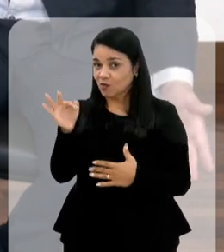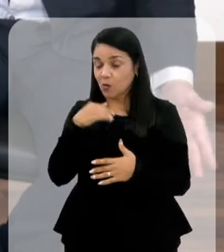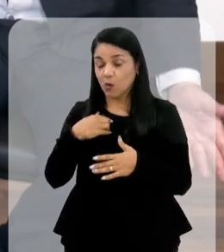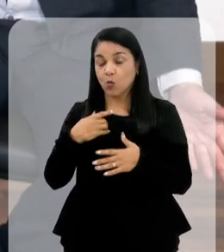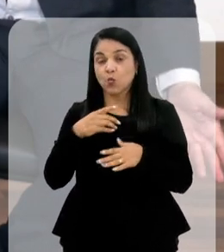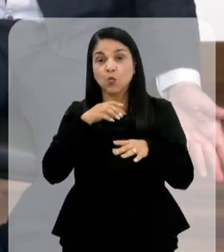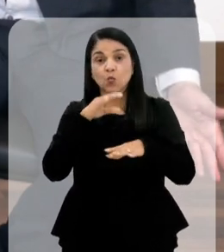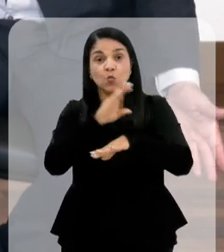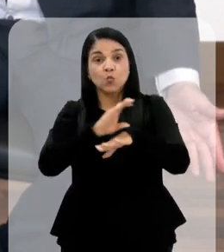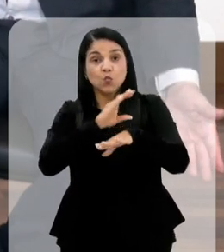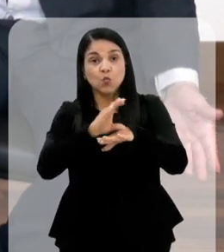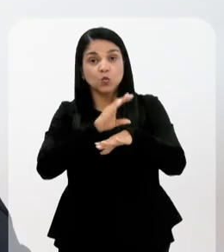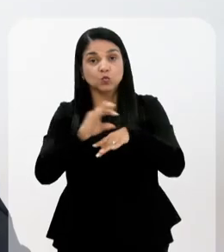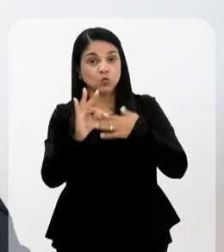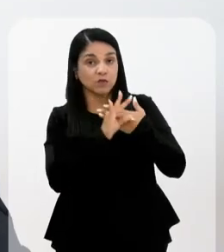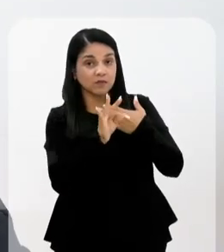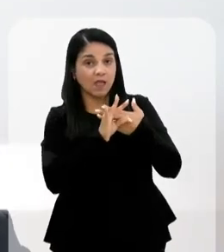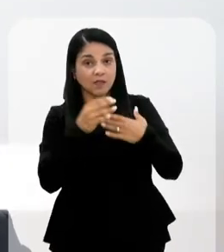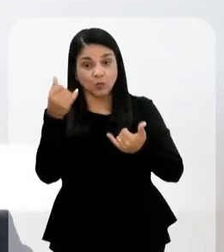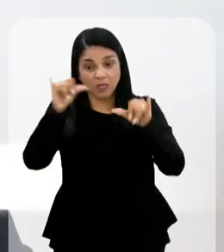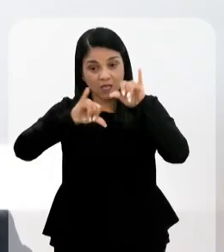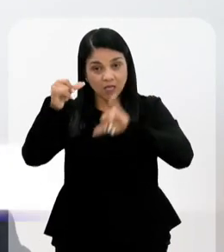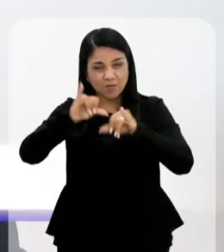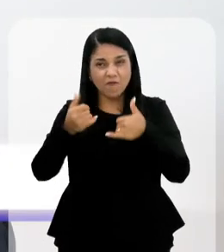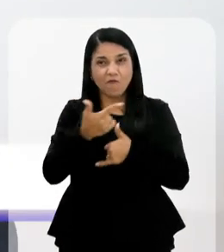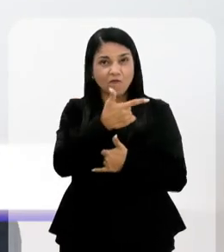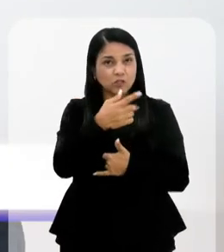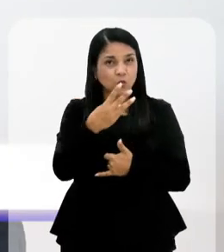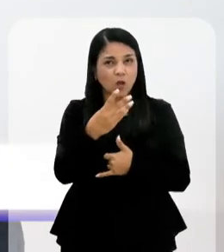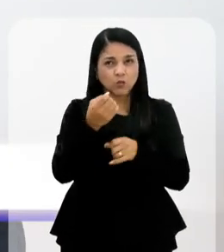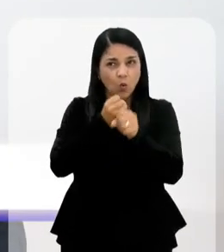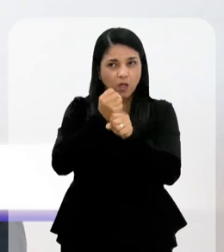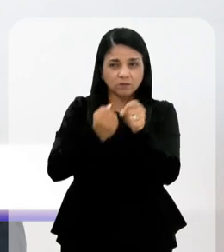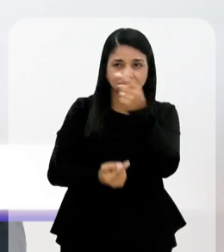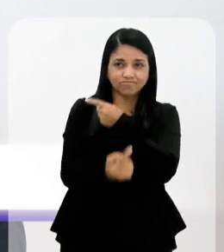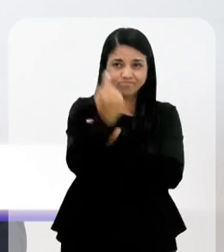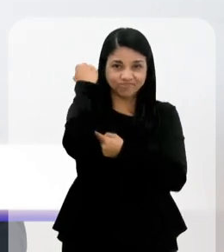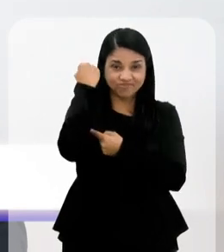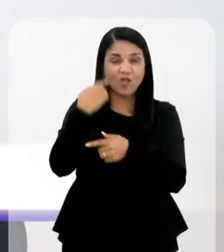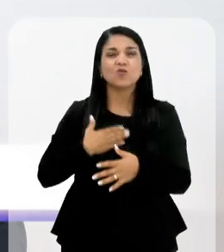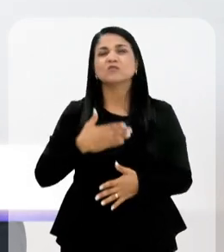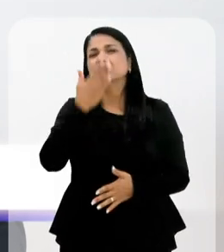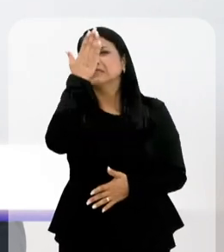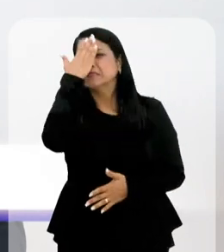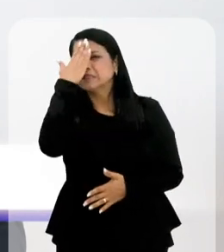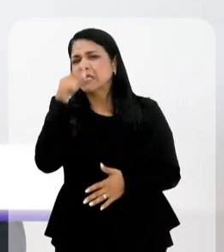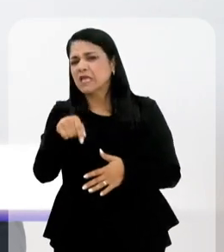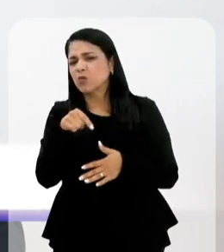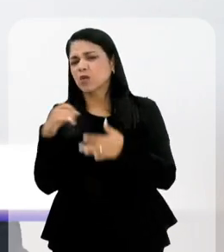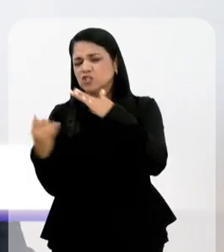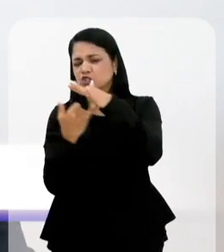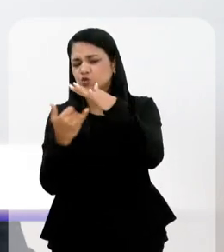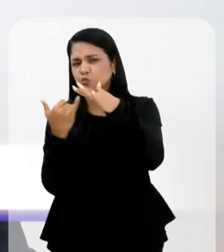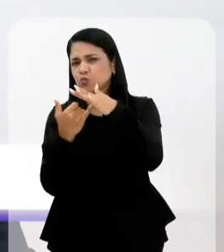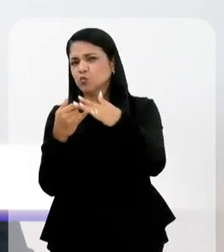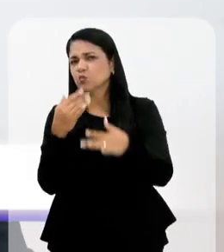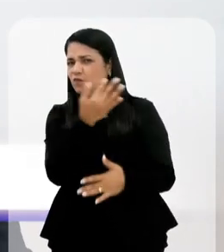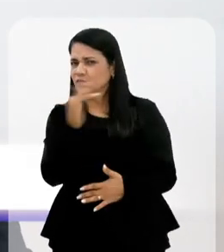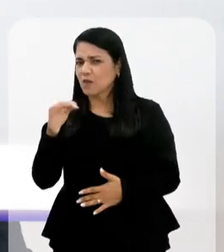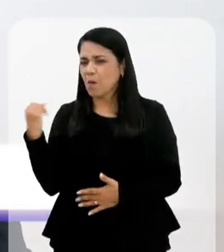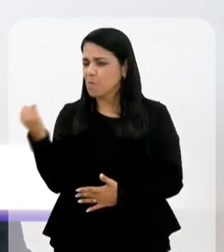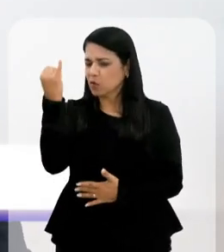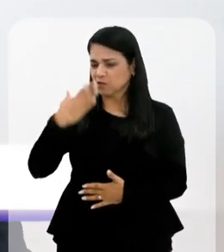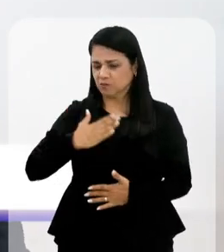curso técnico em Química, isso há 24 anos atrás. E eu sei o quanto esse Instituto foi